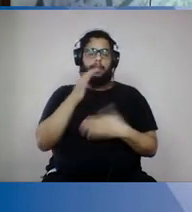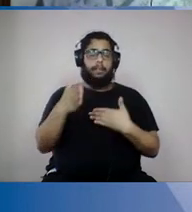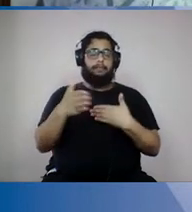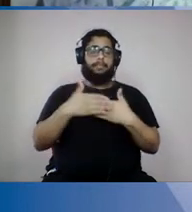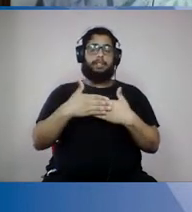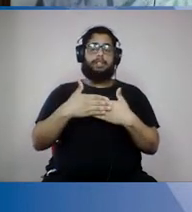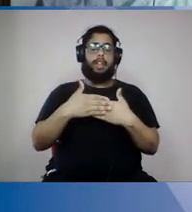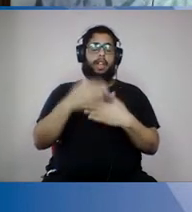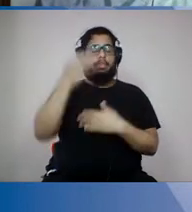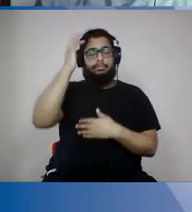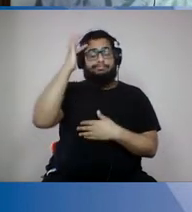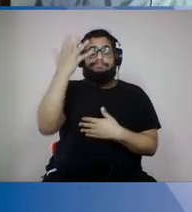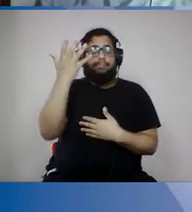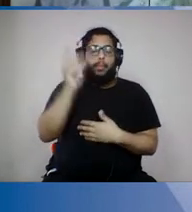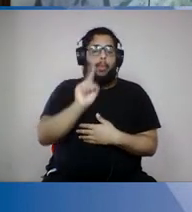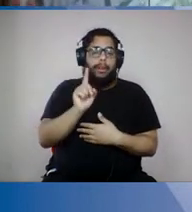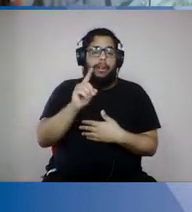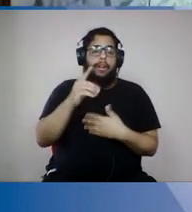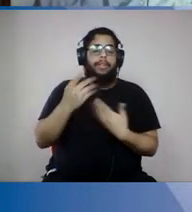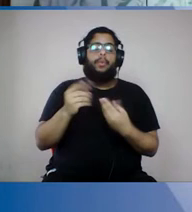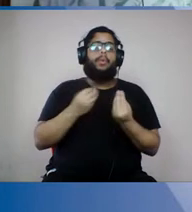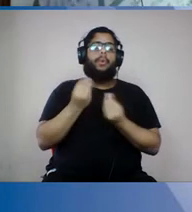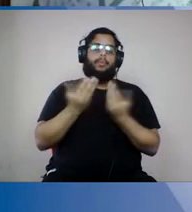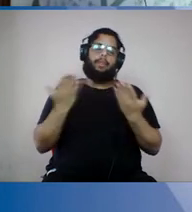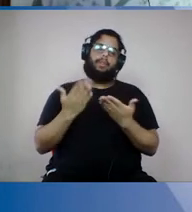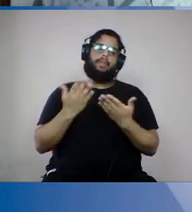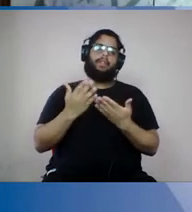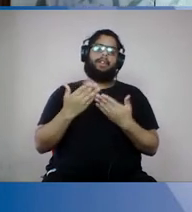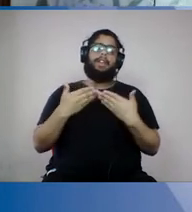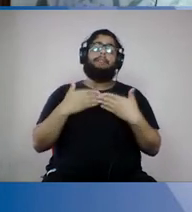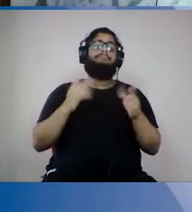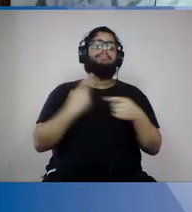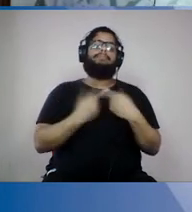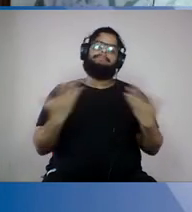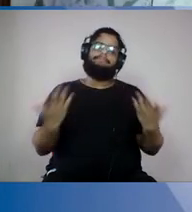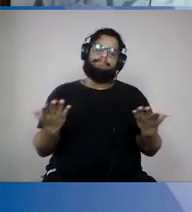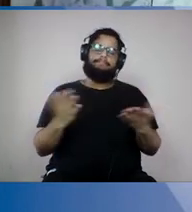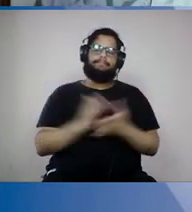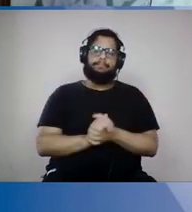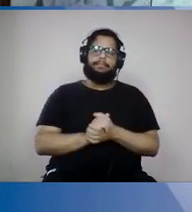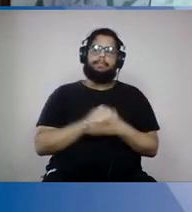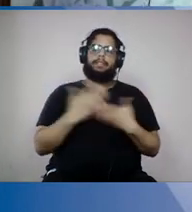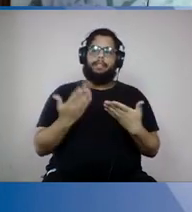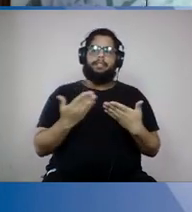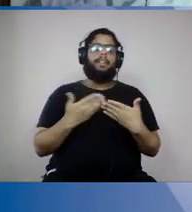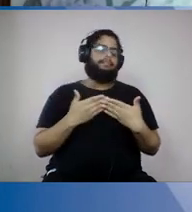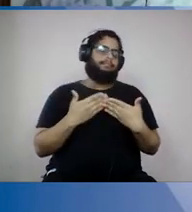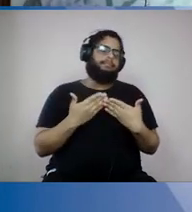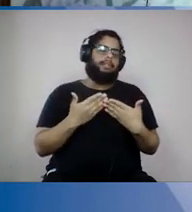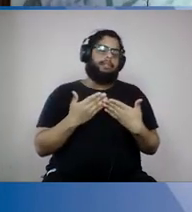resolvida, nós vamos abrir baseado em quê? Né, do ponto de vista técnico, e aí é importante a gente ter em mente o seguinte,